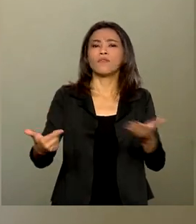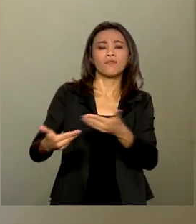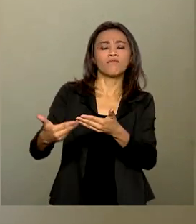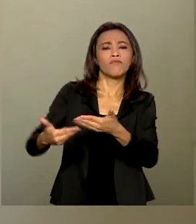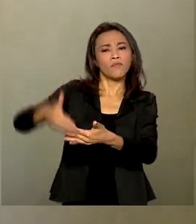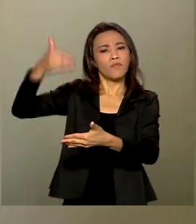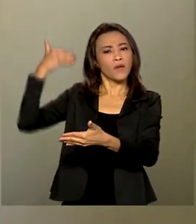Balcão Digital.